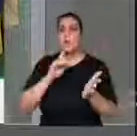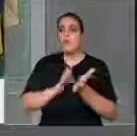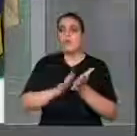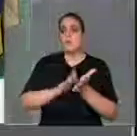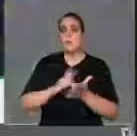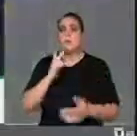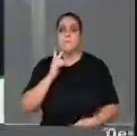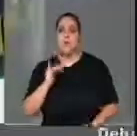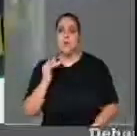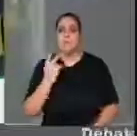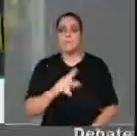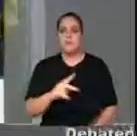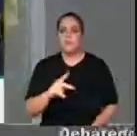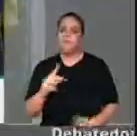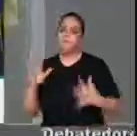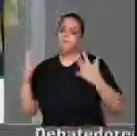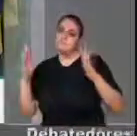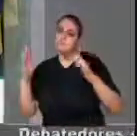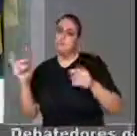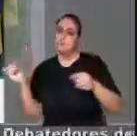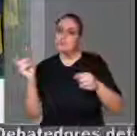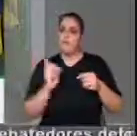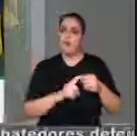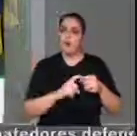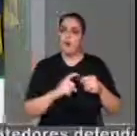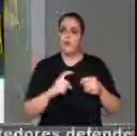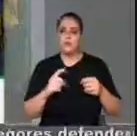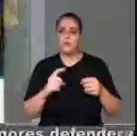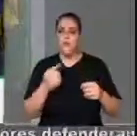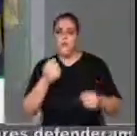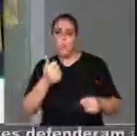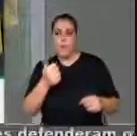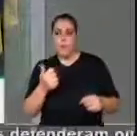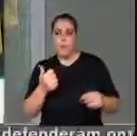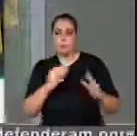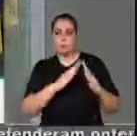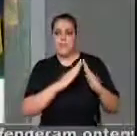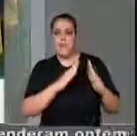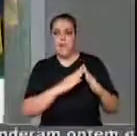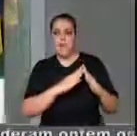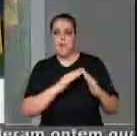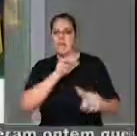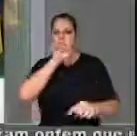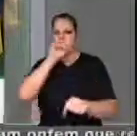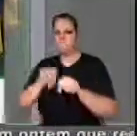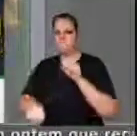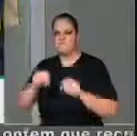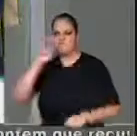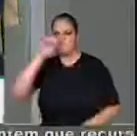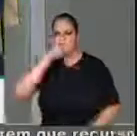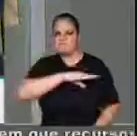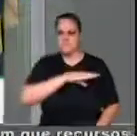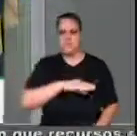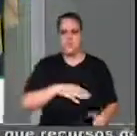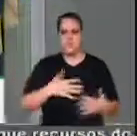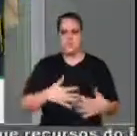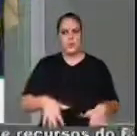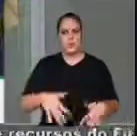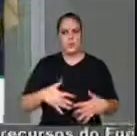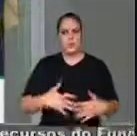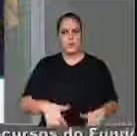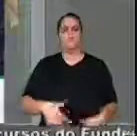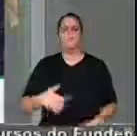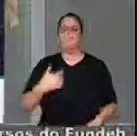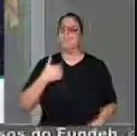brutalmente assassinado. E eu vou dizer aqui com toda a certeza do mundo que, ao